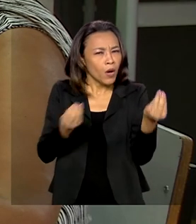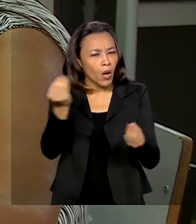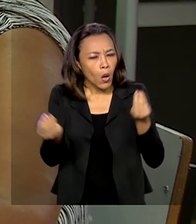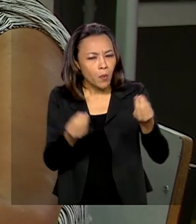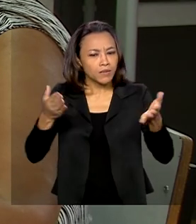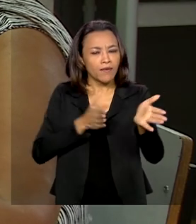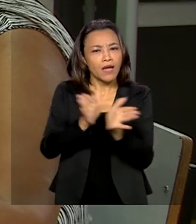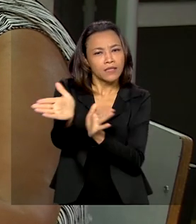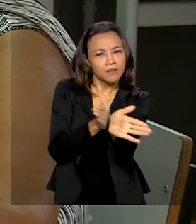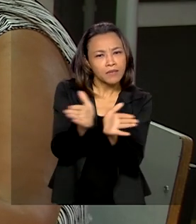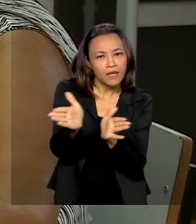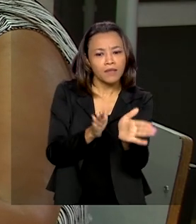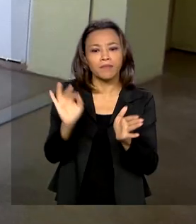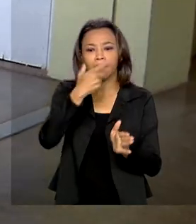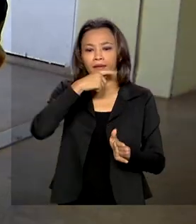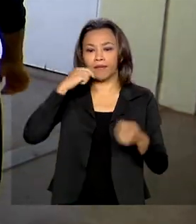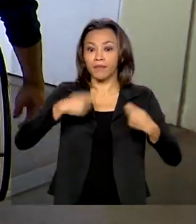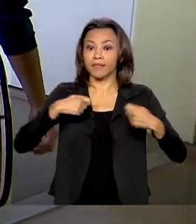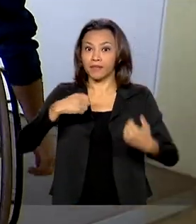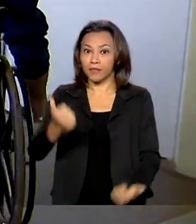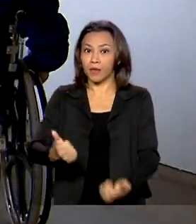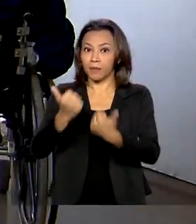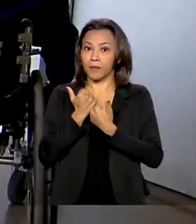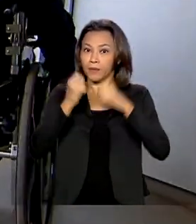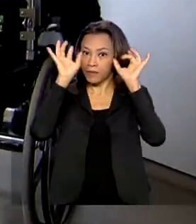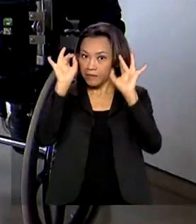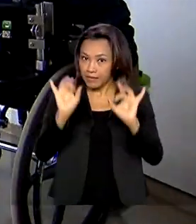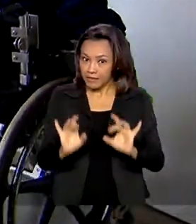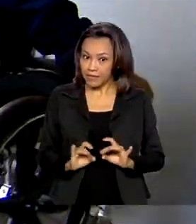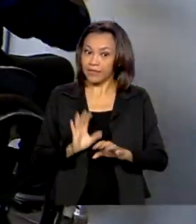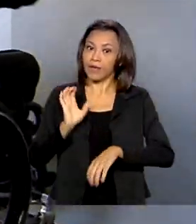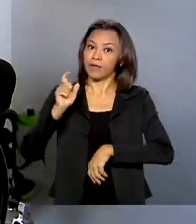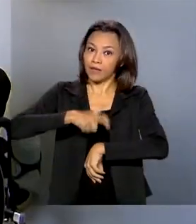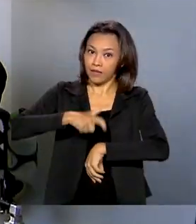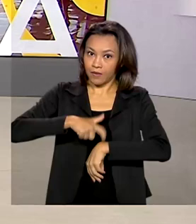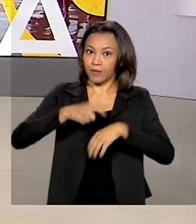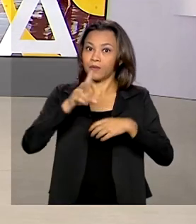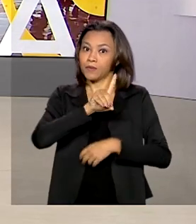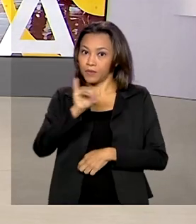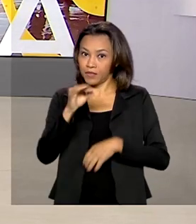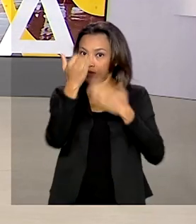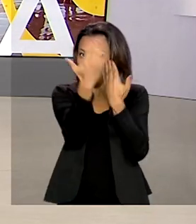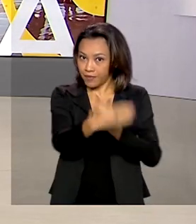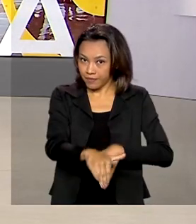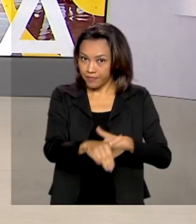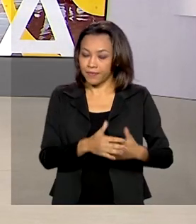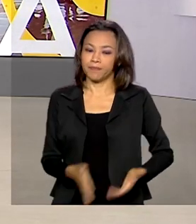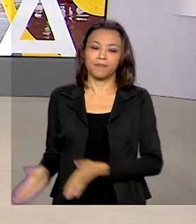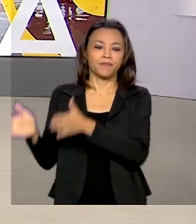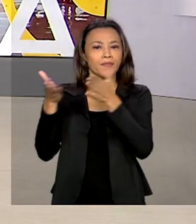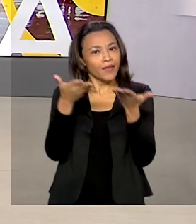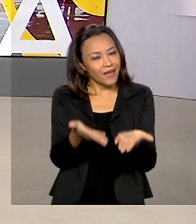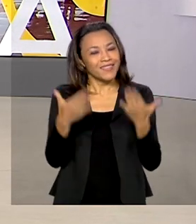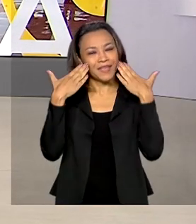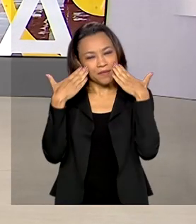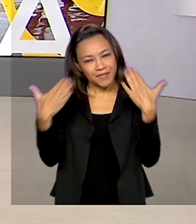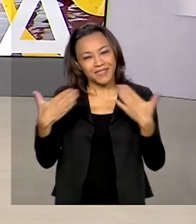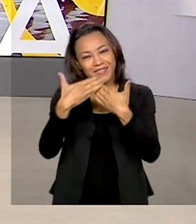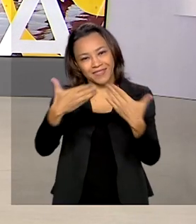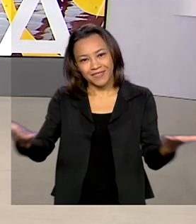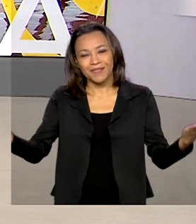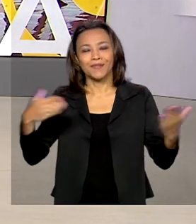acessibilidade para quem precisa de atenção especial na hora de realizar a prova. Esses são os destaques desta